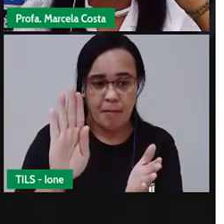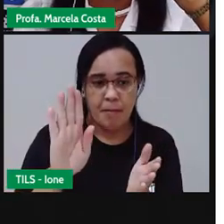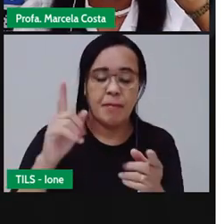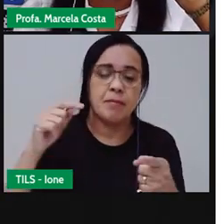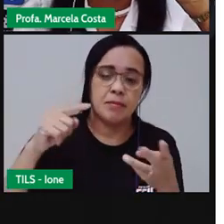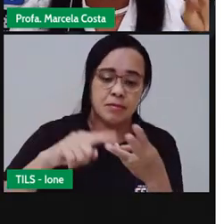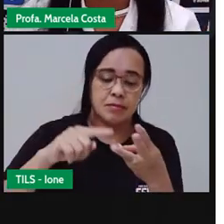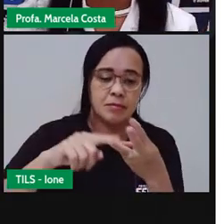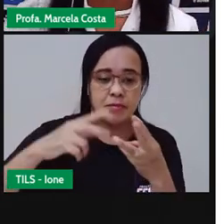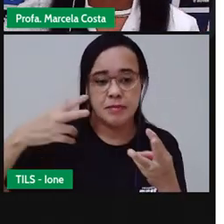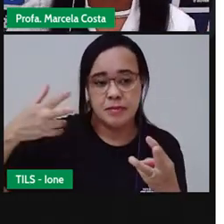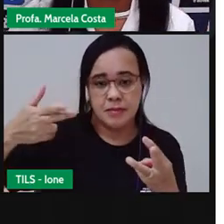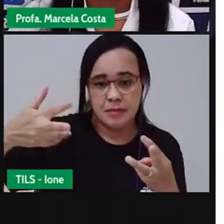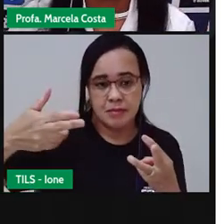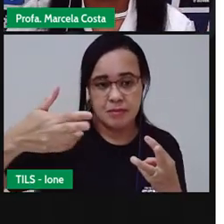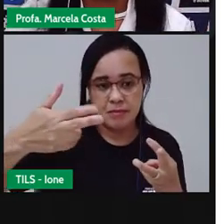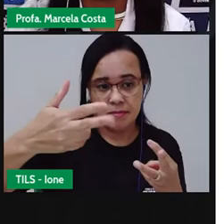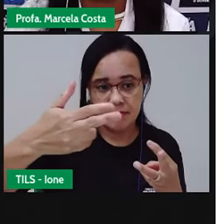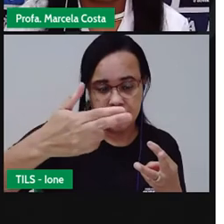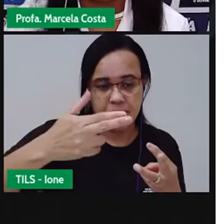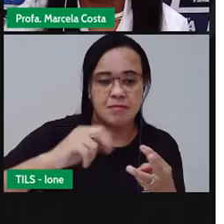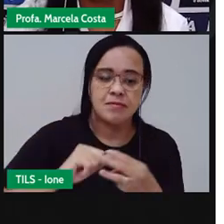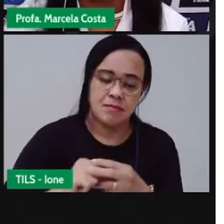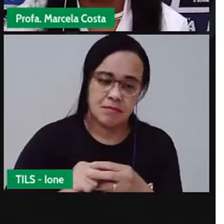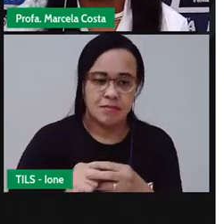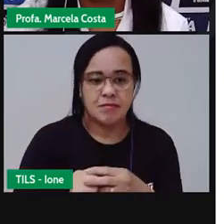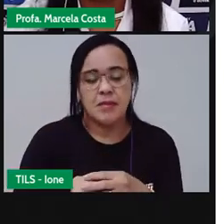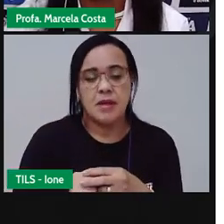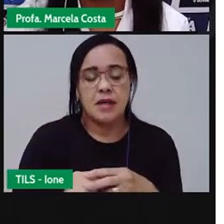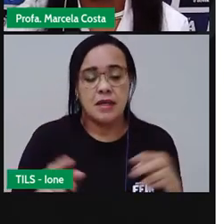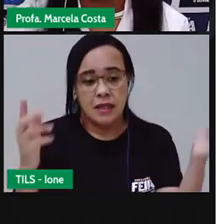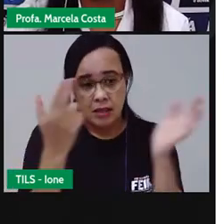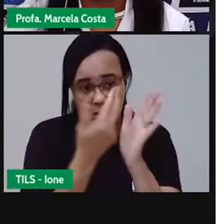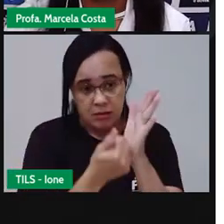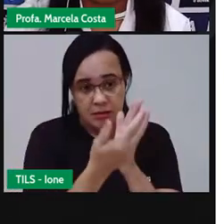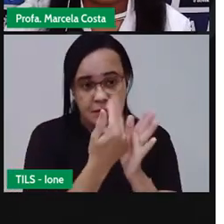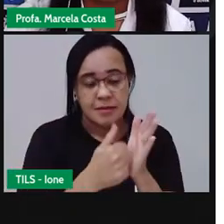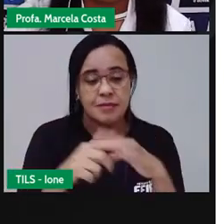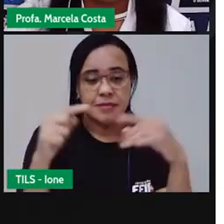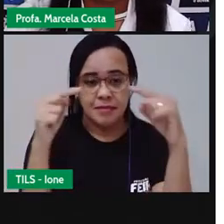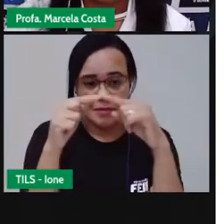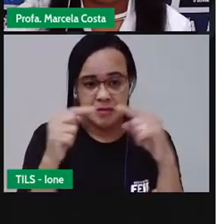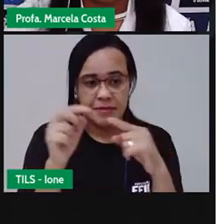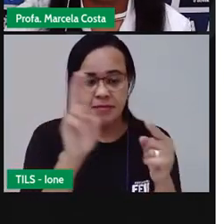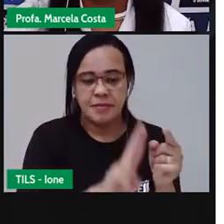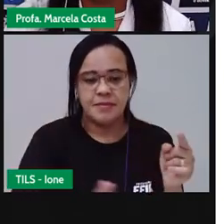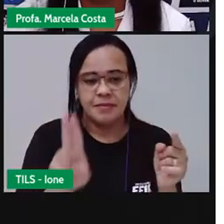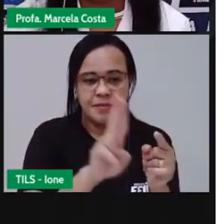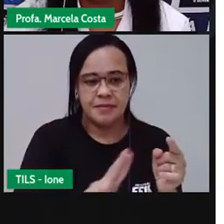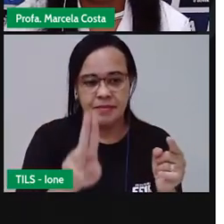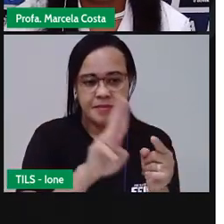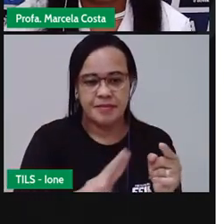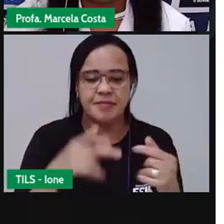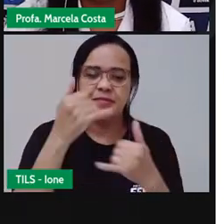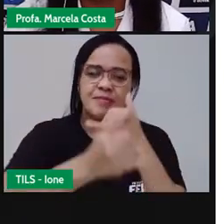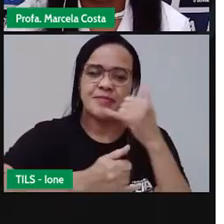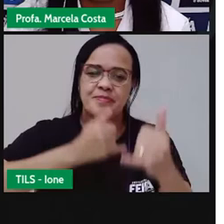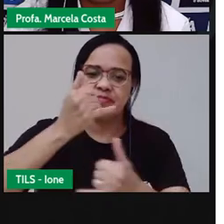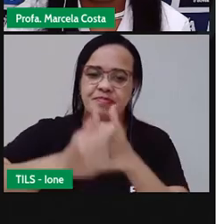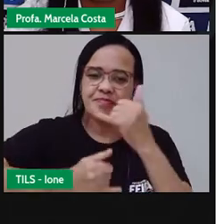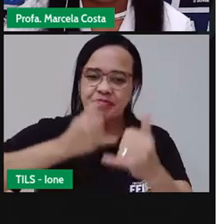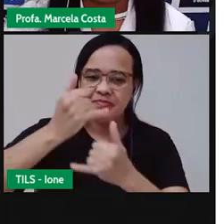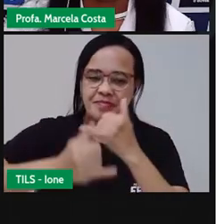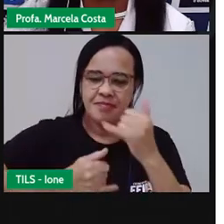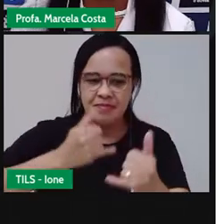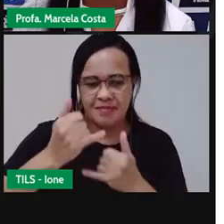São esses os símbolos que a gente usa pra representar esses